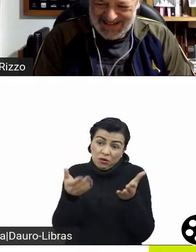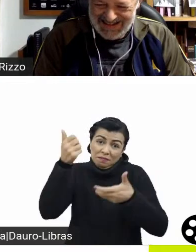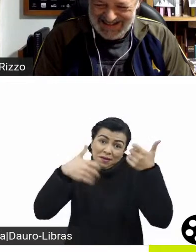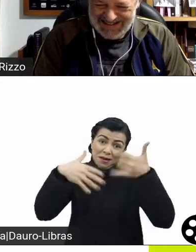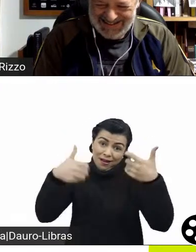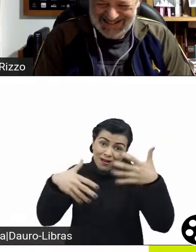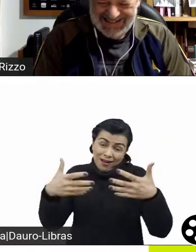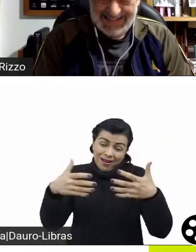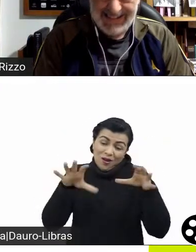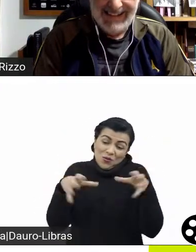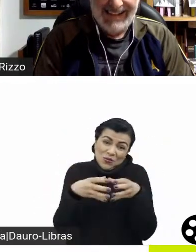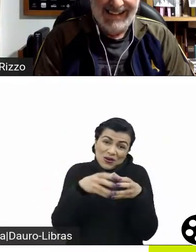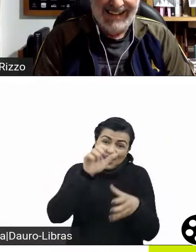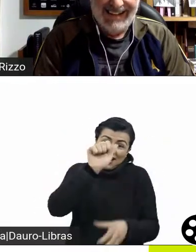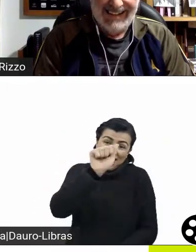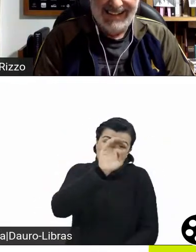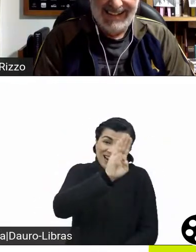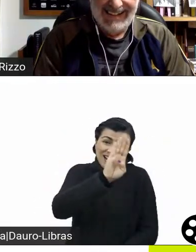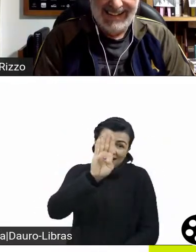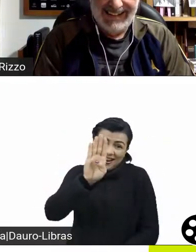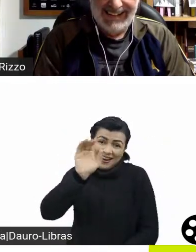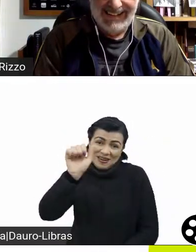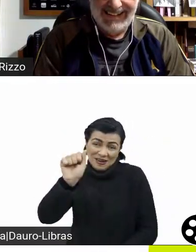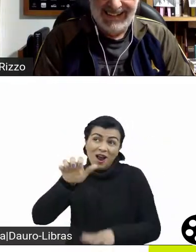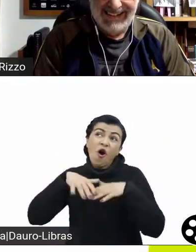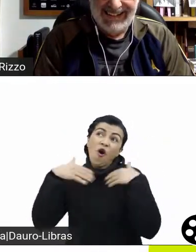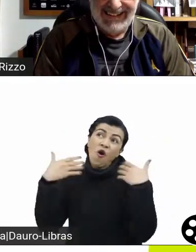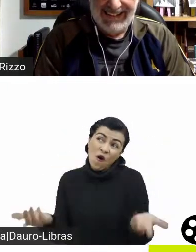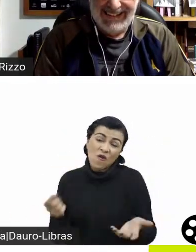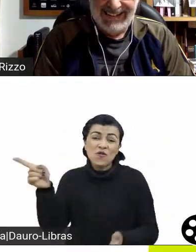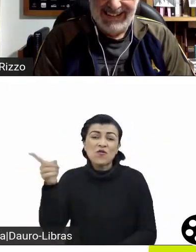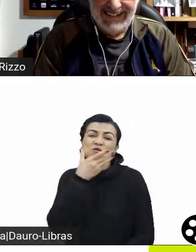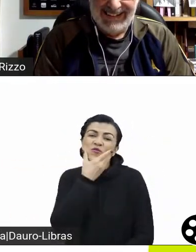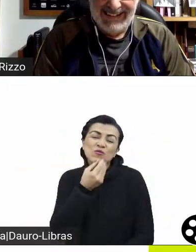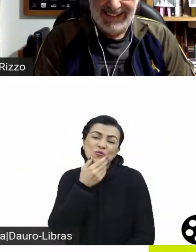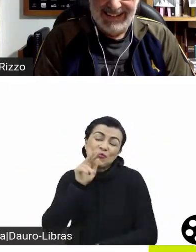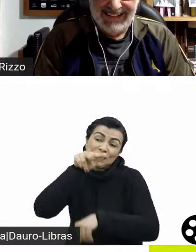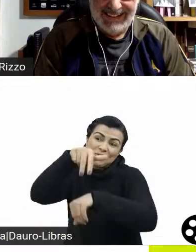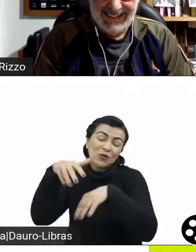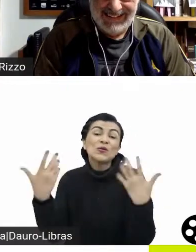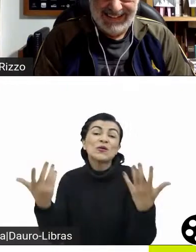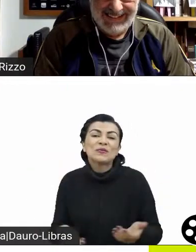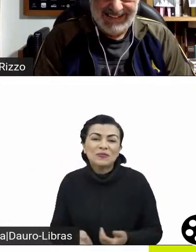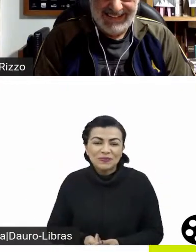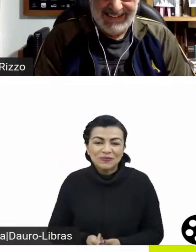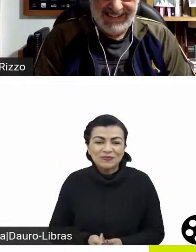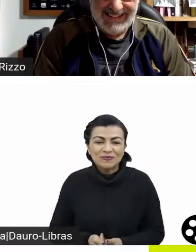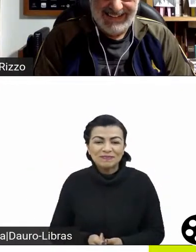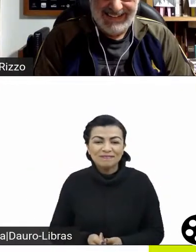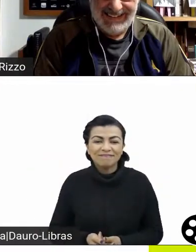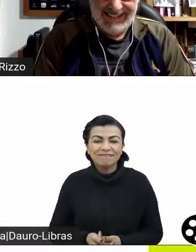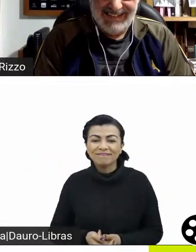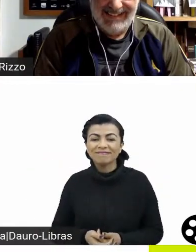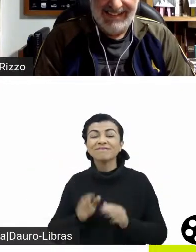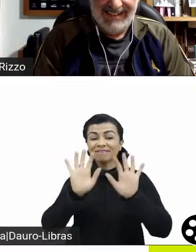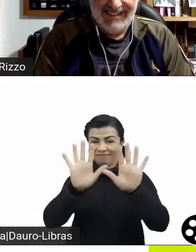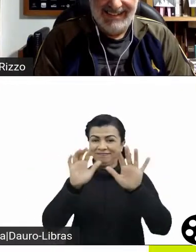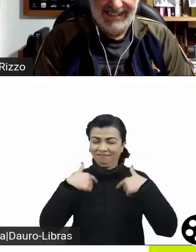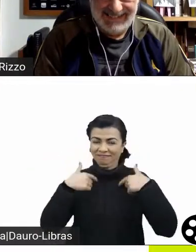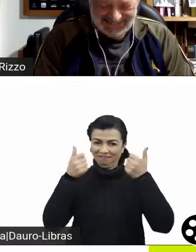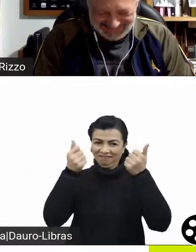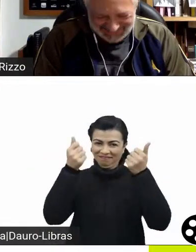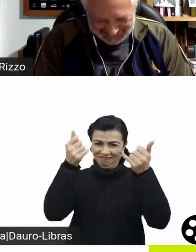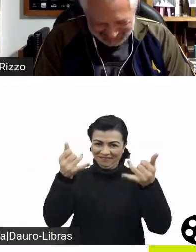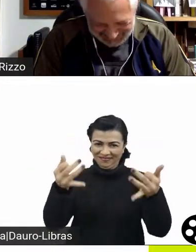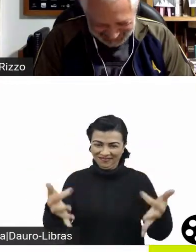você fala um pouco sobre o Bill Hunter fazendo esses dois papéis. Fala você, Márcio. Eu ia comentar, eu ia